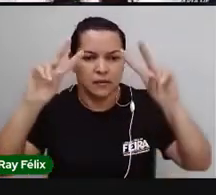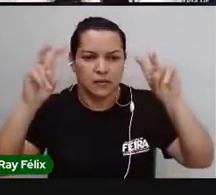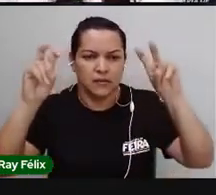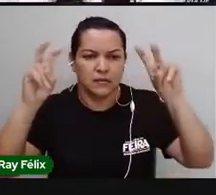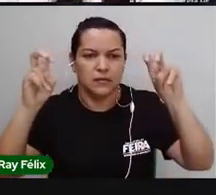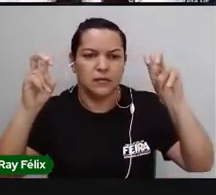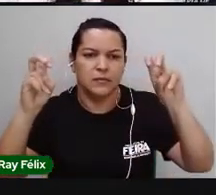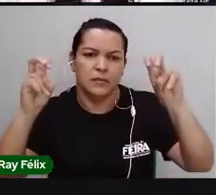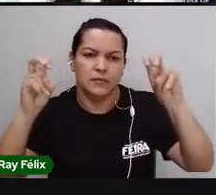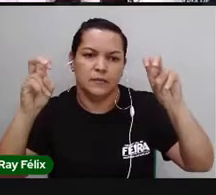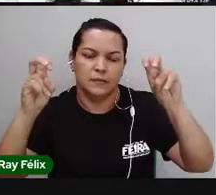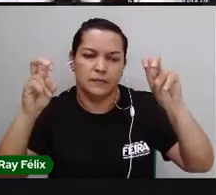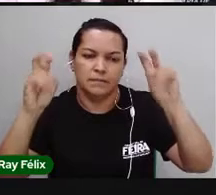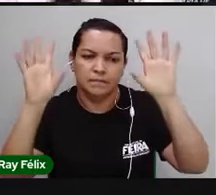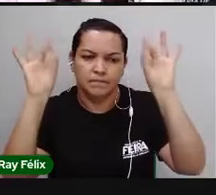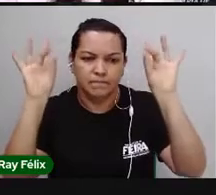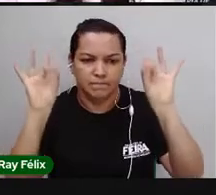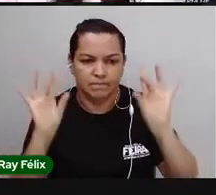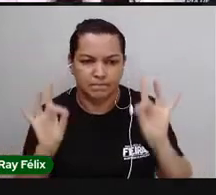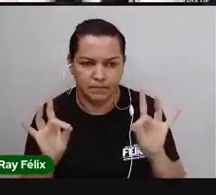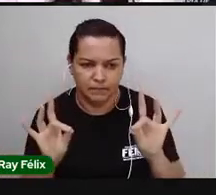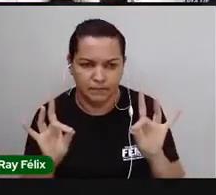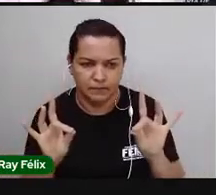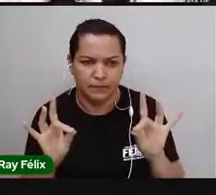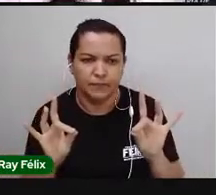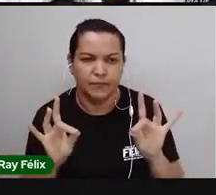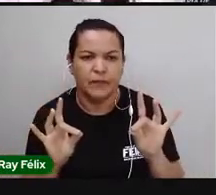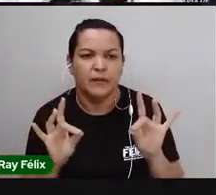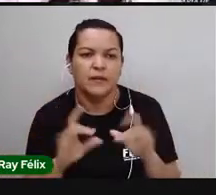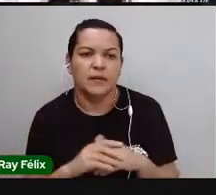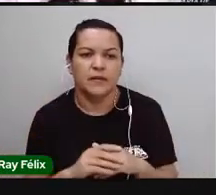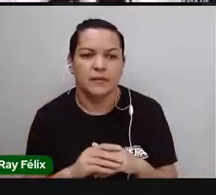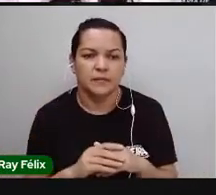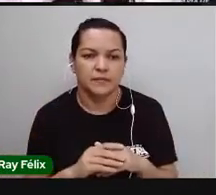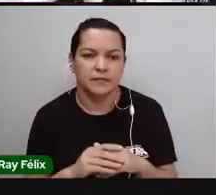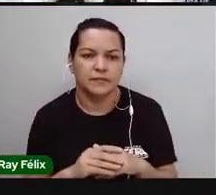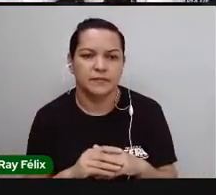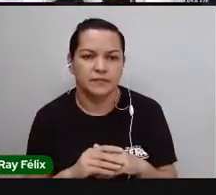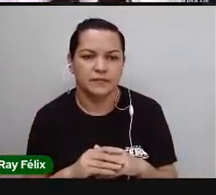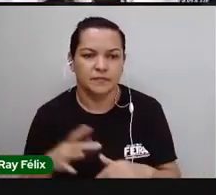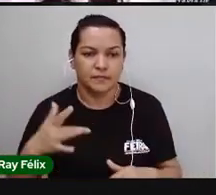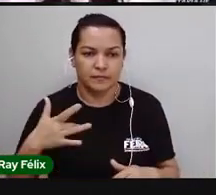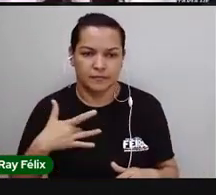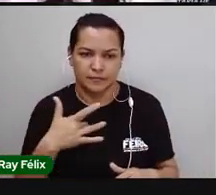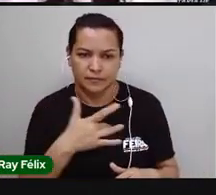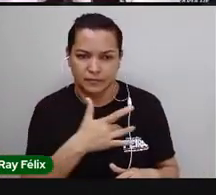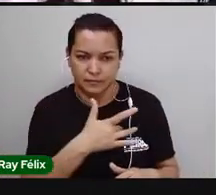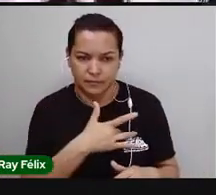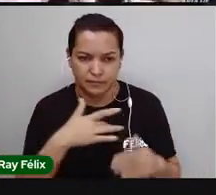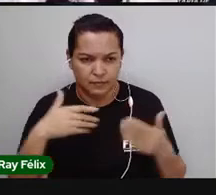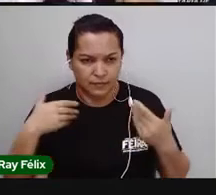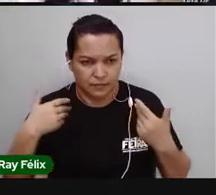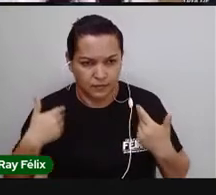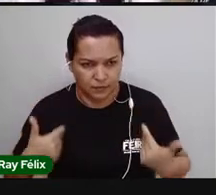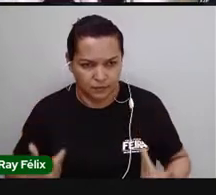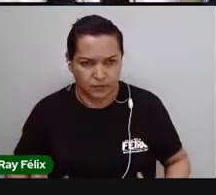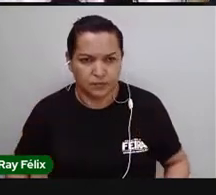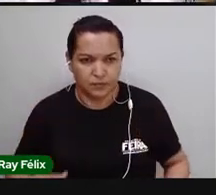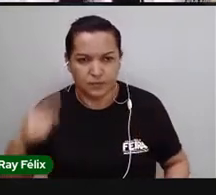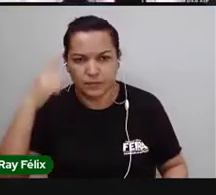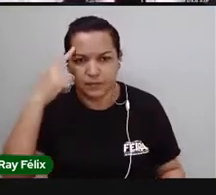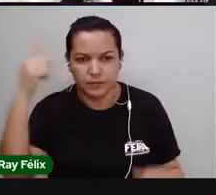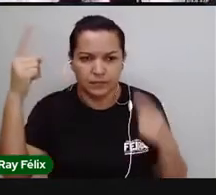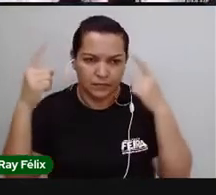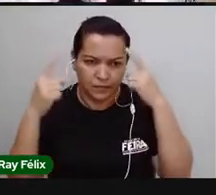específico, tá? Que é saúde e nosso corpo. Lembrando, nas nossas